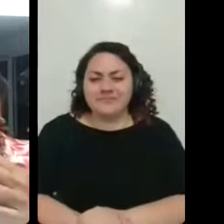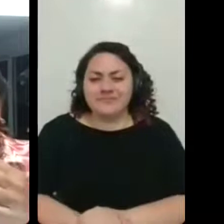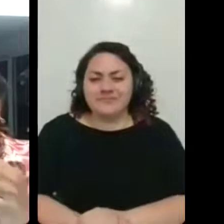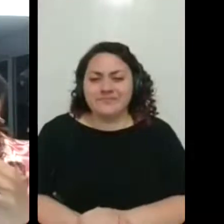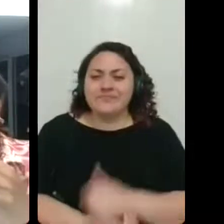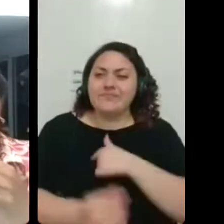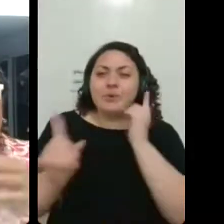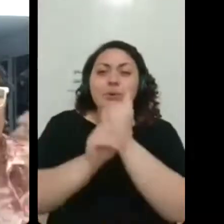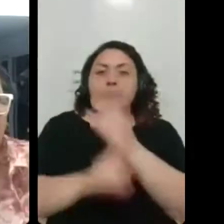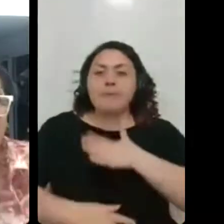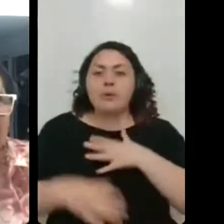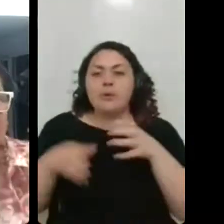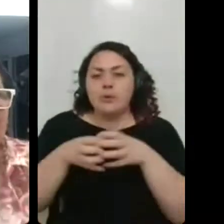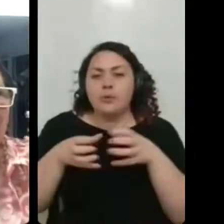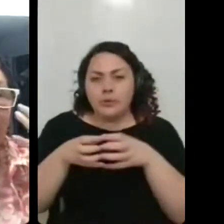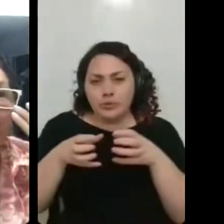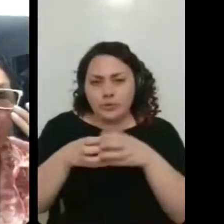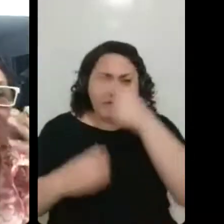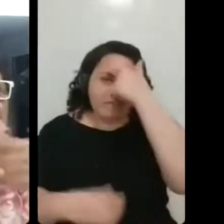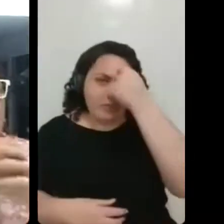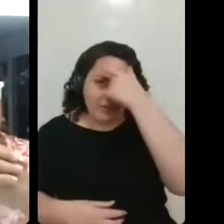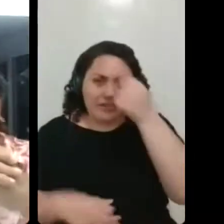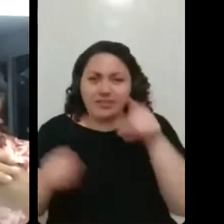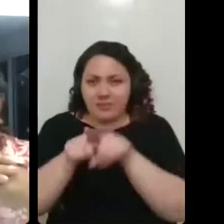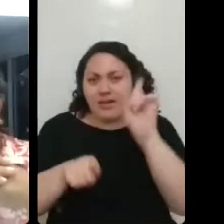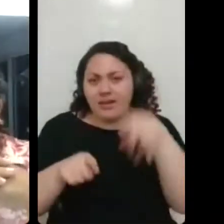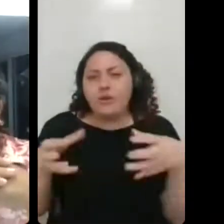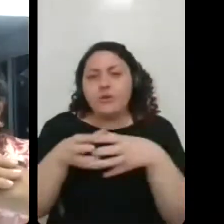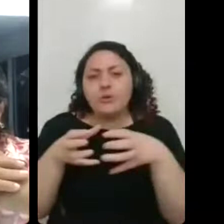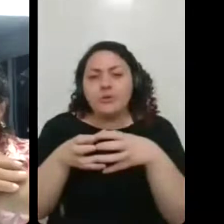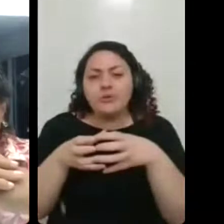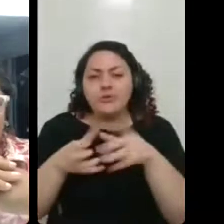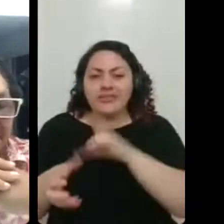grupo da faculdade, que é um grupo que a gente tem de